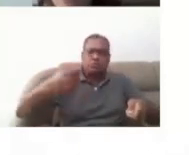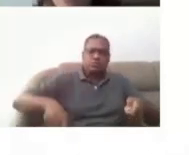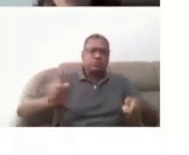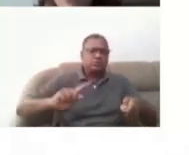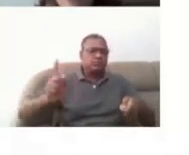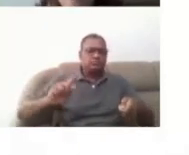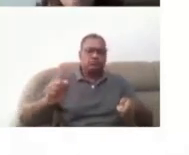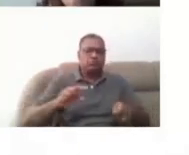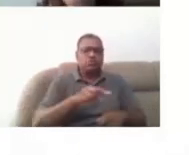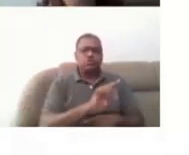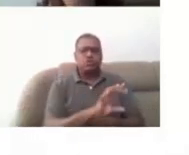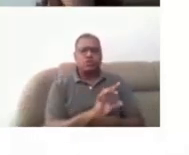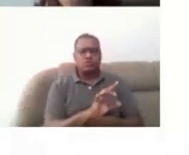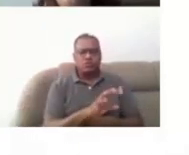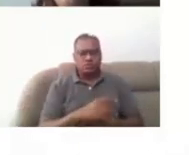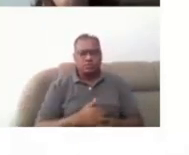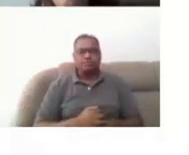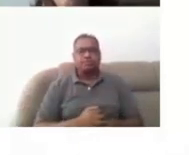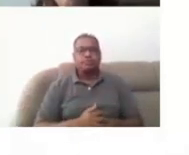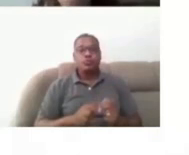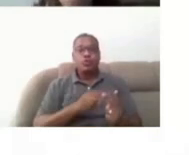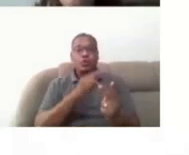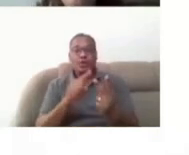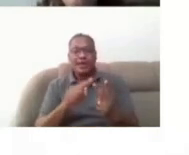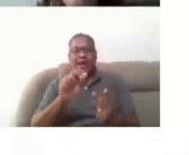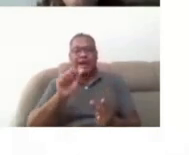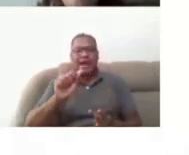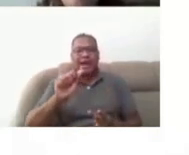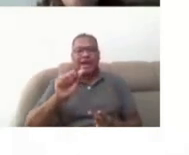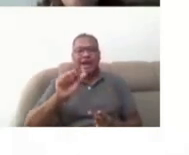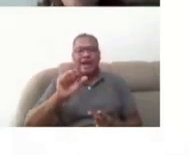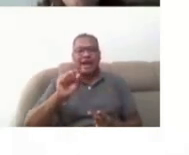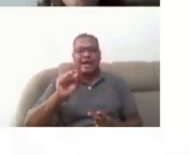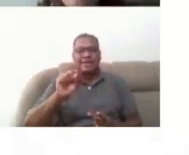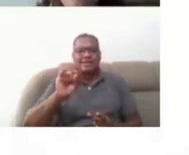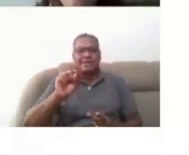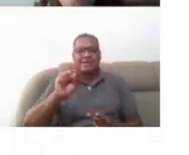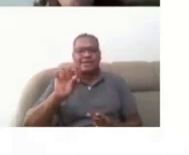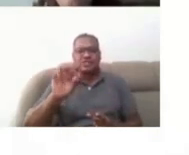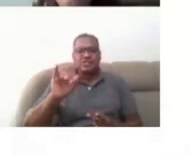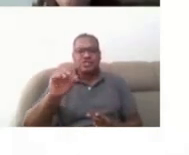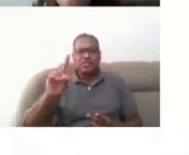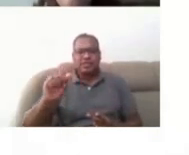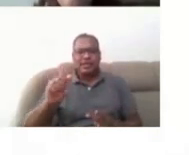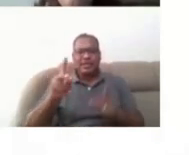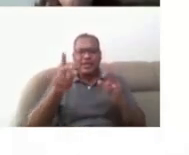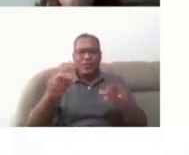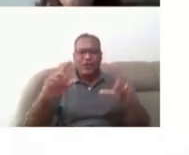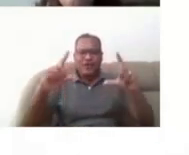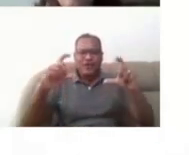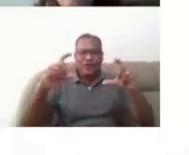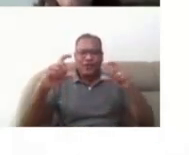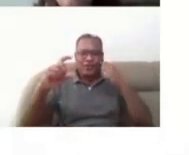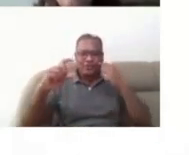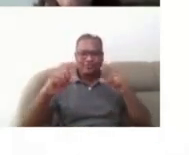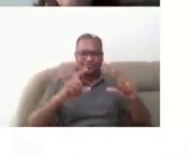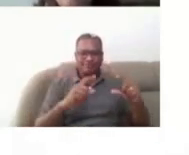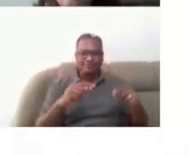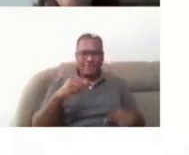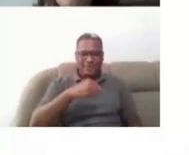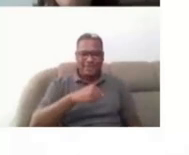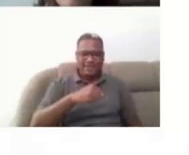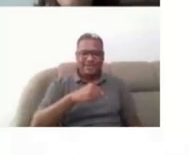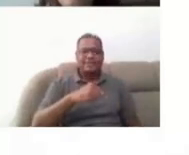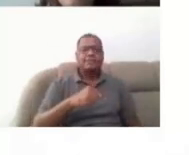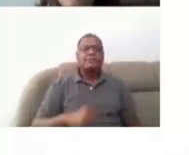forma, tá? Assistida, como tem aqui na primeira foto, né? É que a deficiência da pessoa